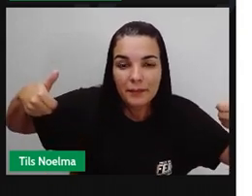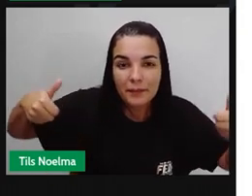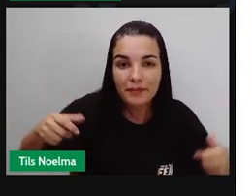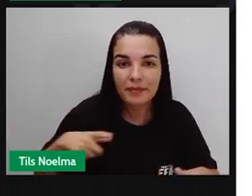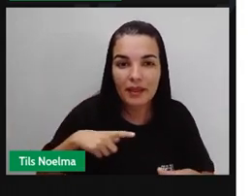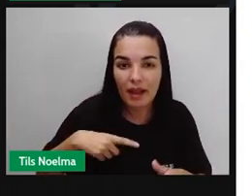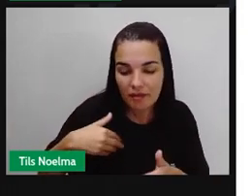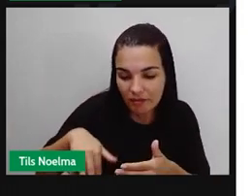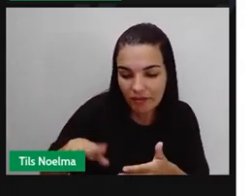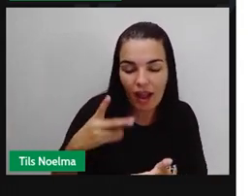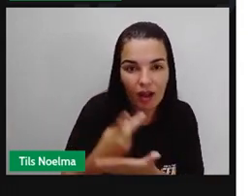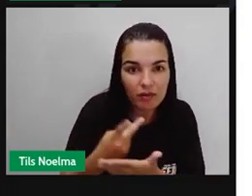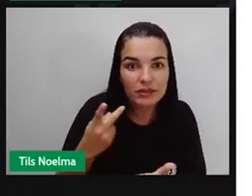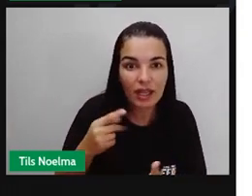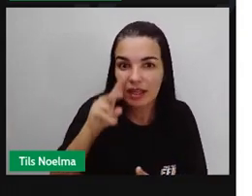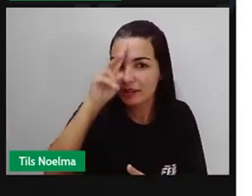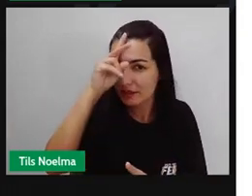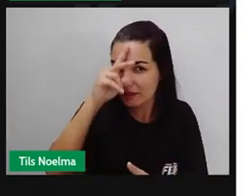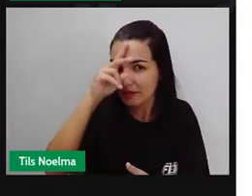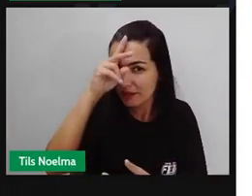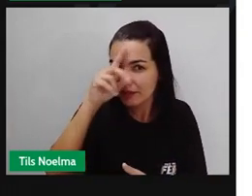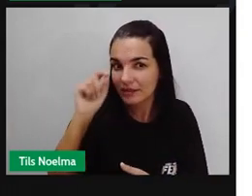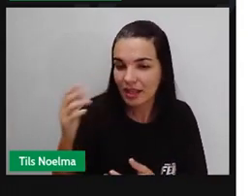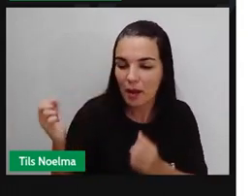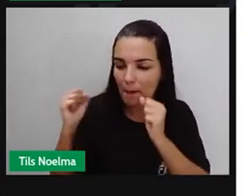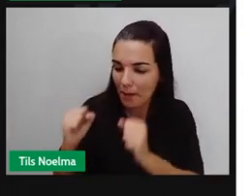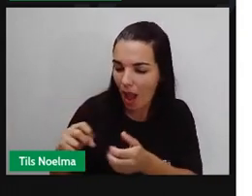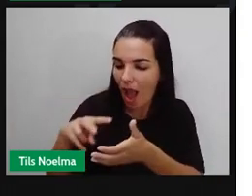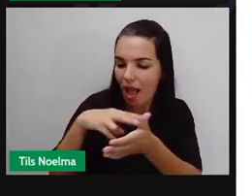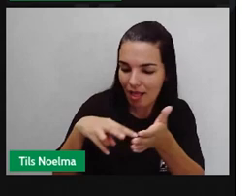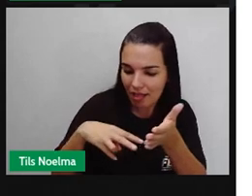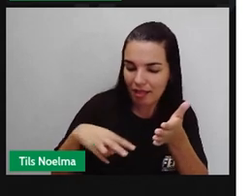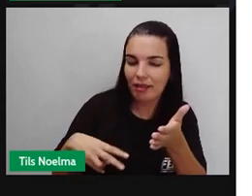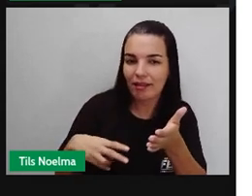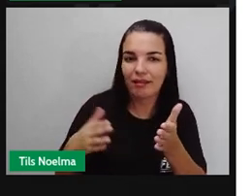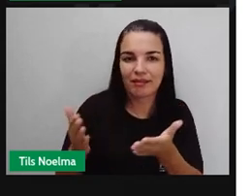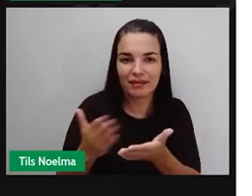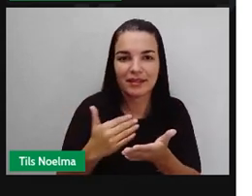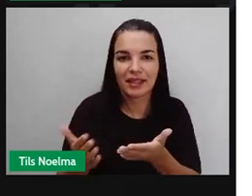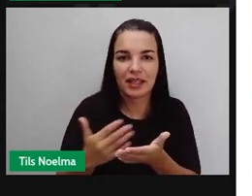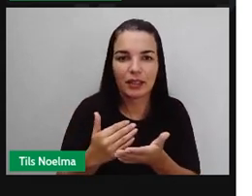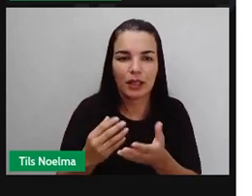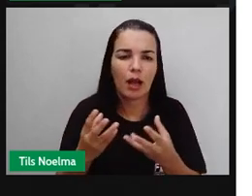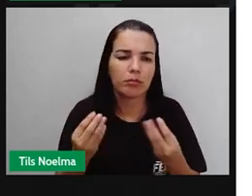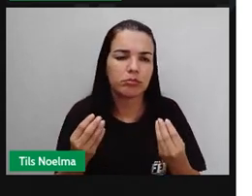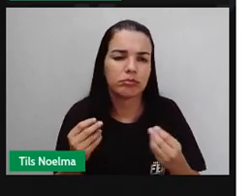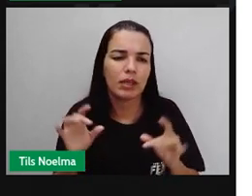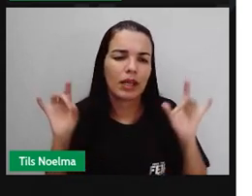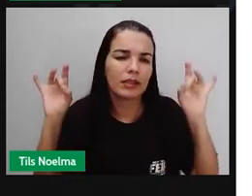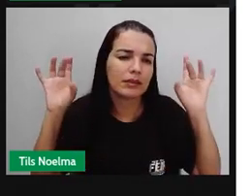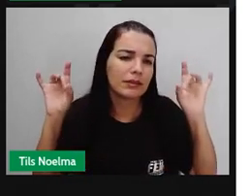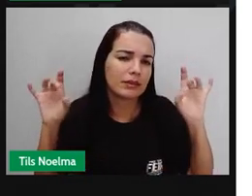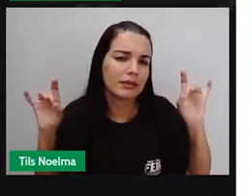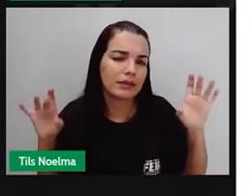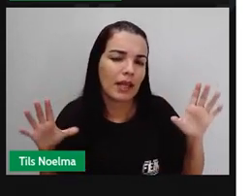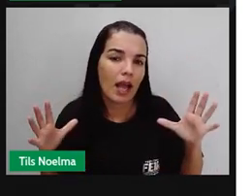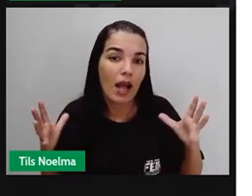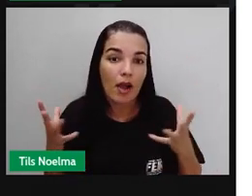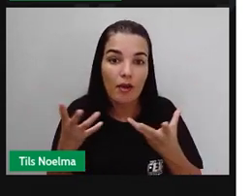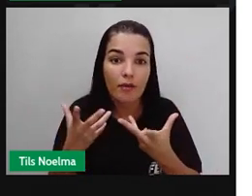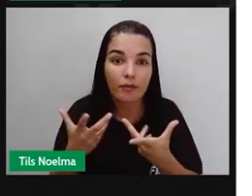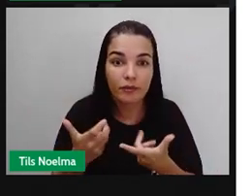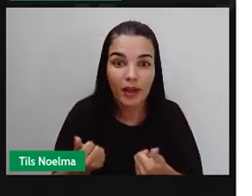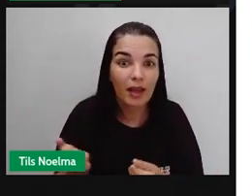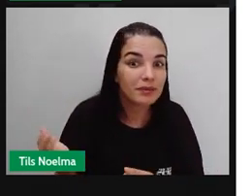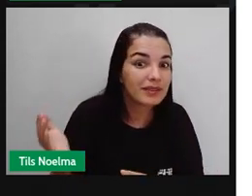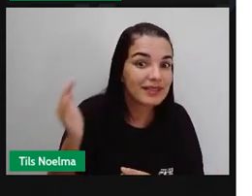nessa história, basta ler o livro. E a gente trouxe uma questão muito especial para esse livro. Vamos mostrar para eles,